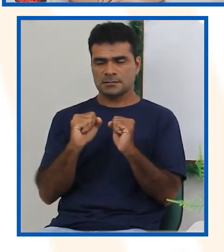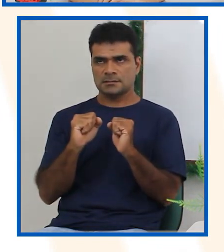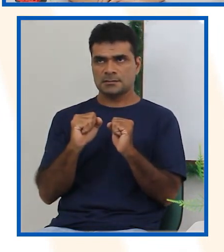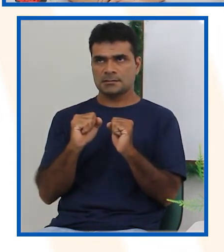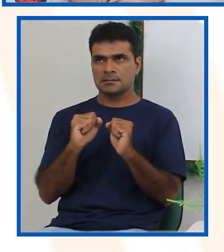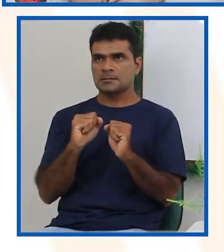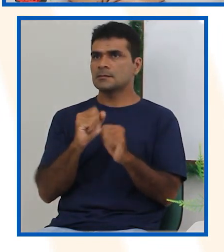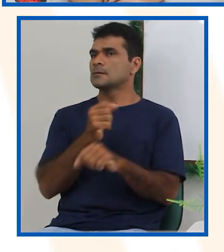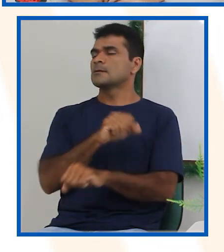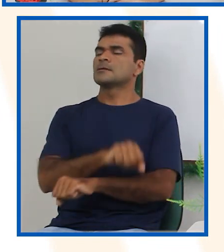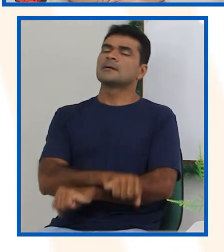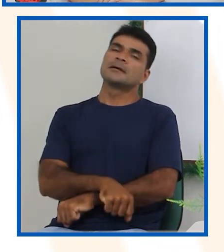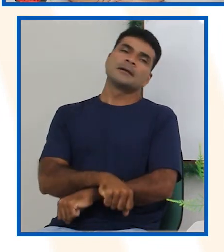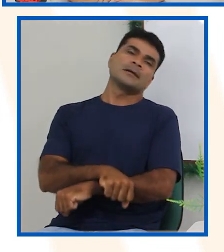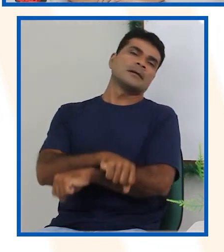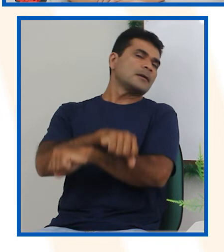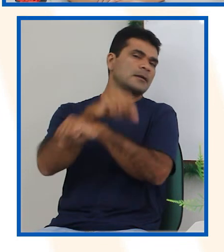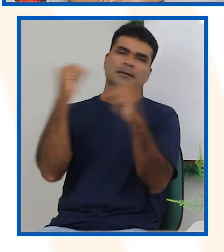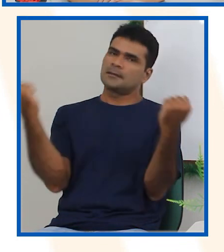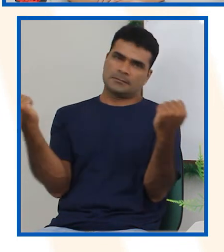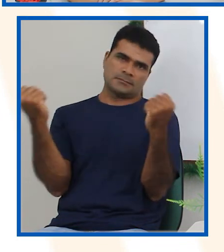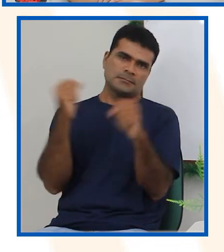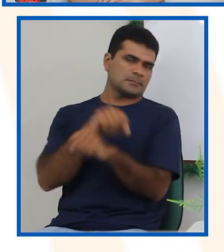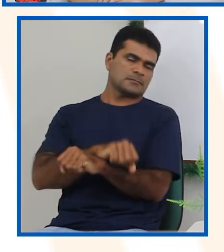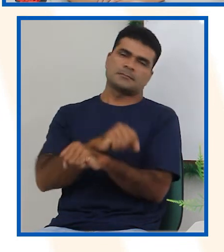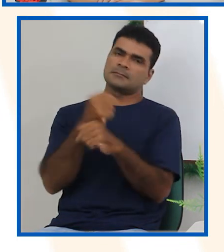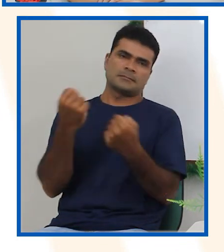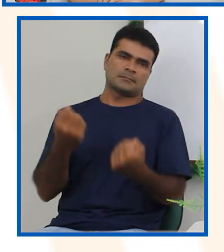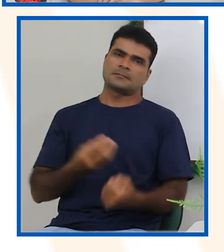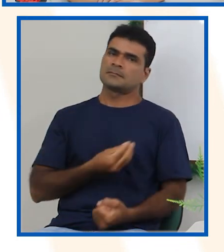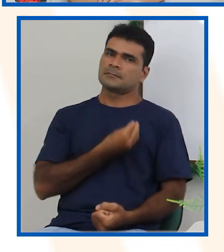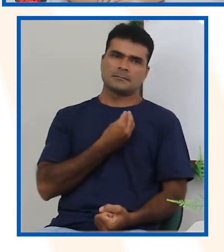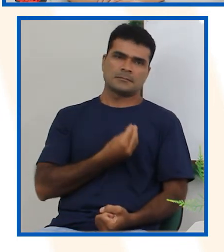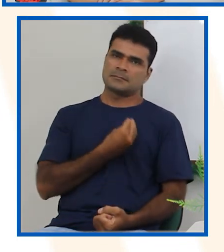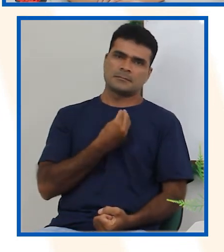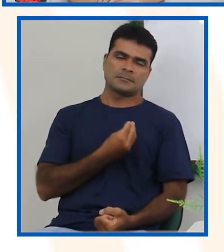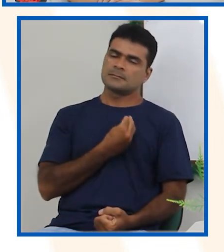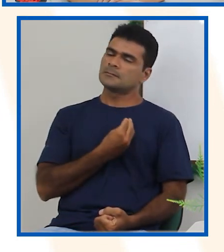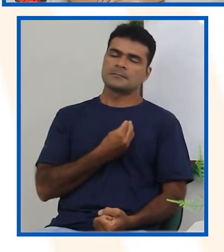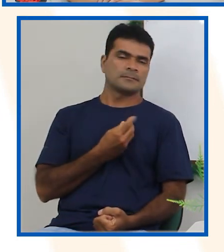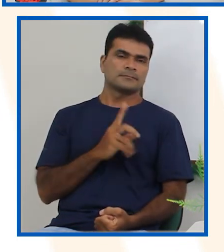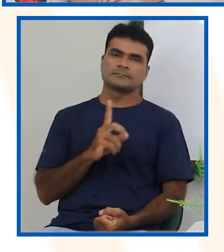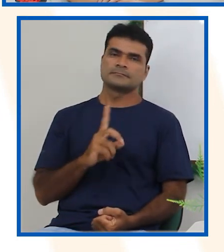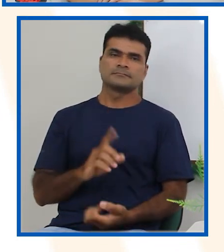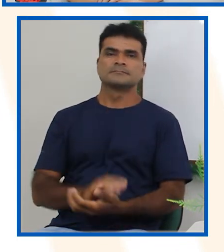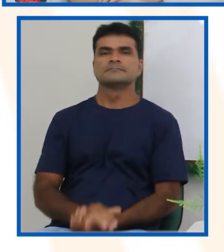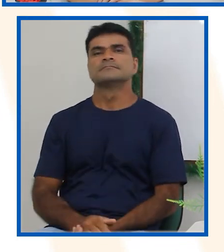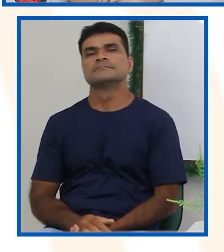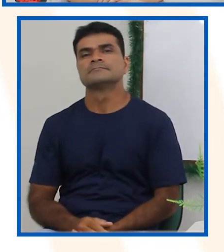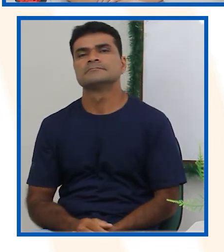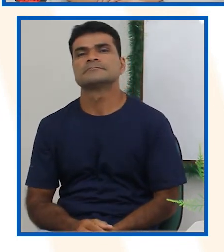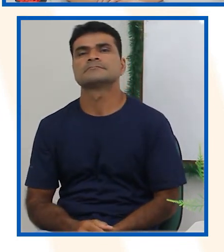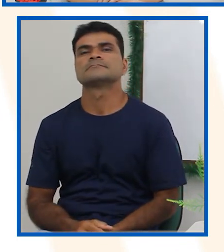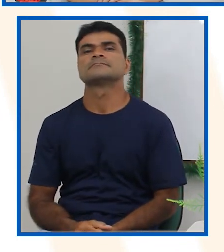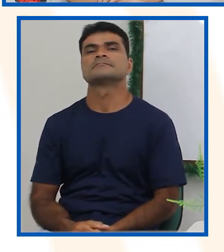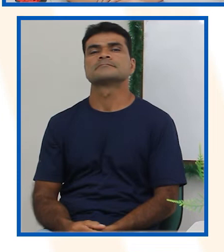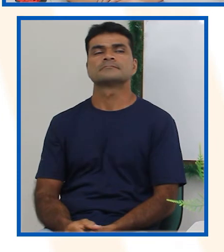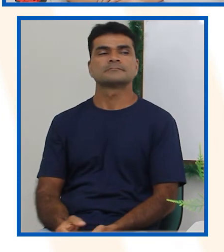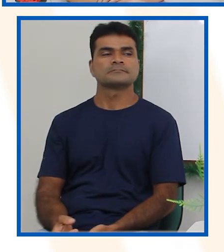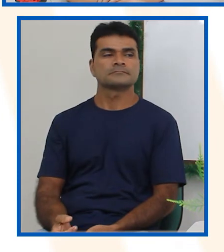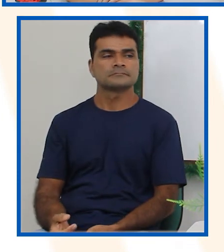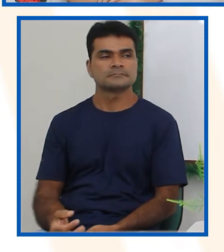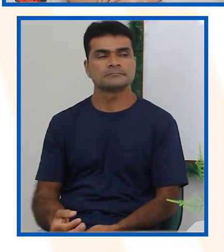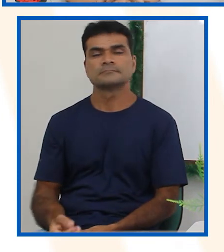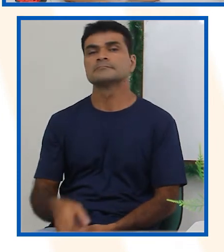Então, uma planta sobreviver sem receber água, isso é impossível acontecer. Vamos verificar?